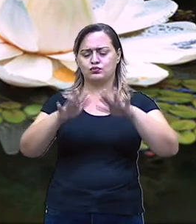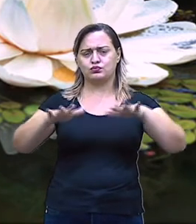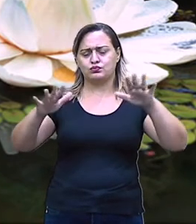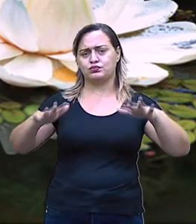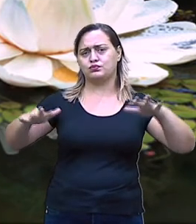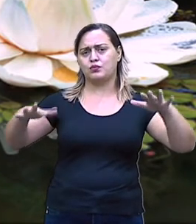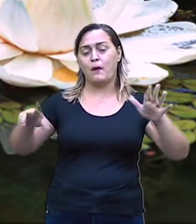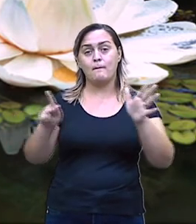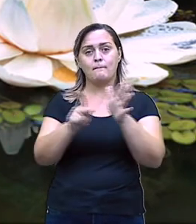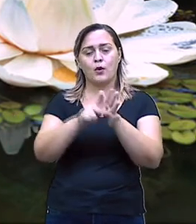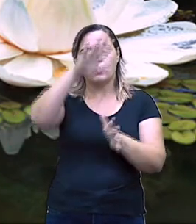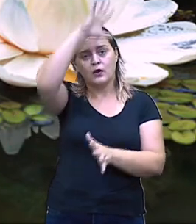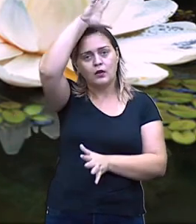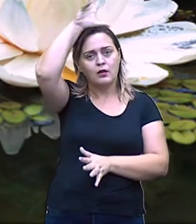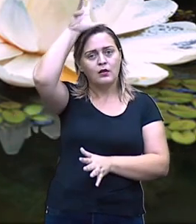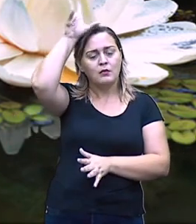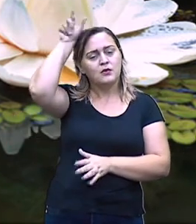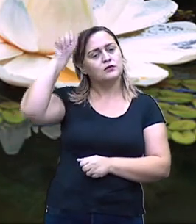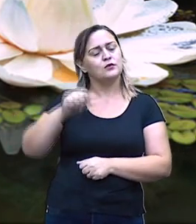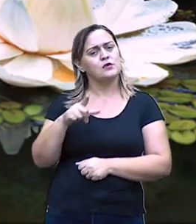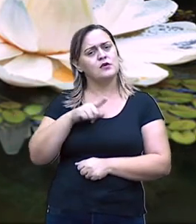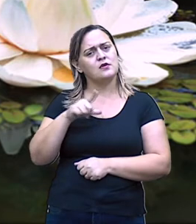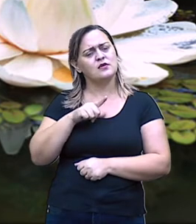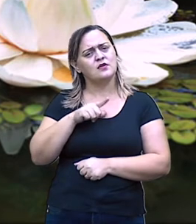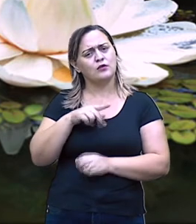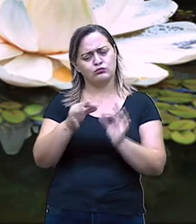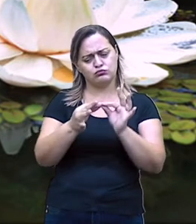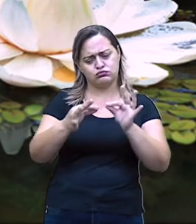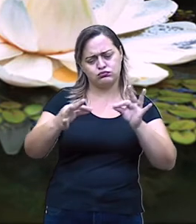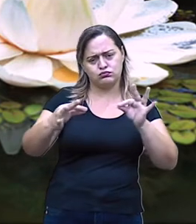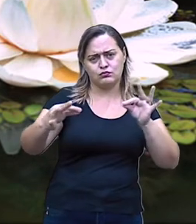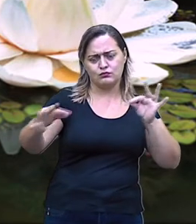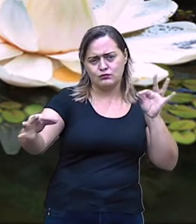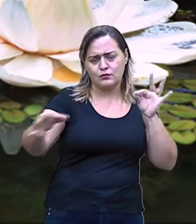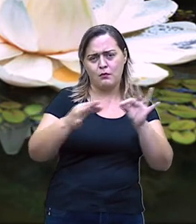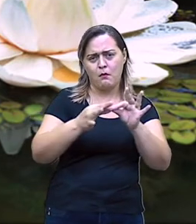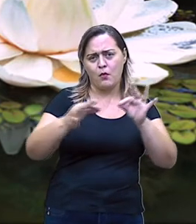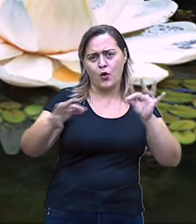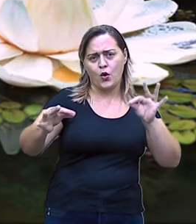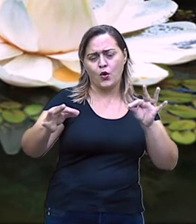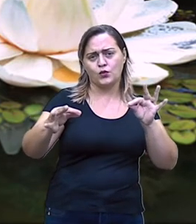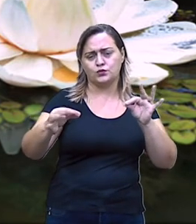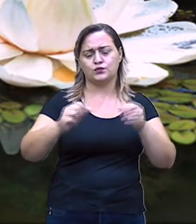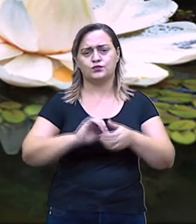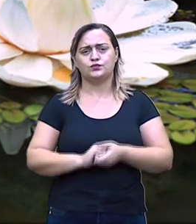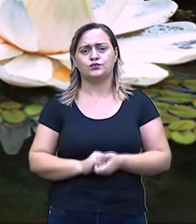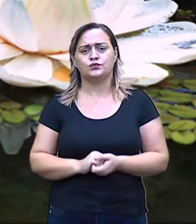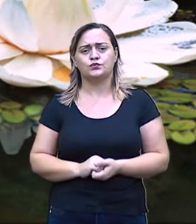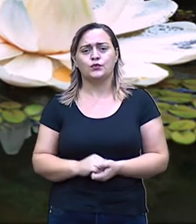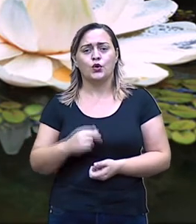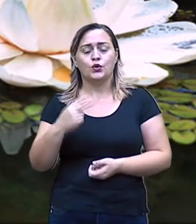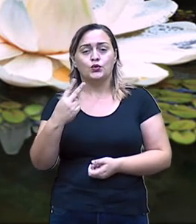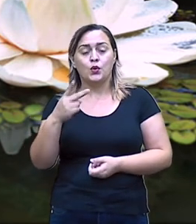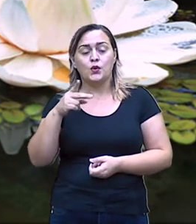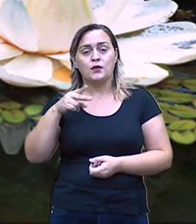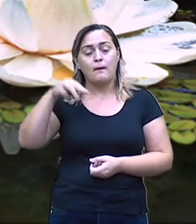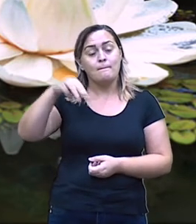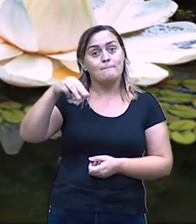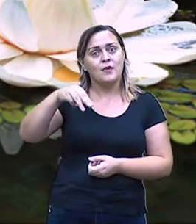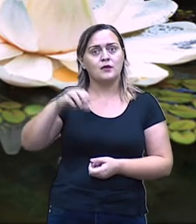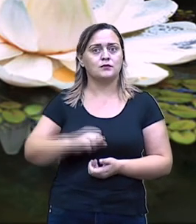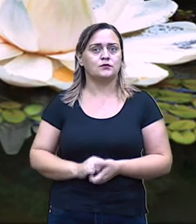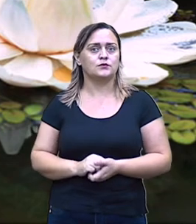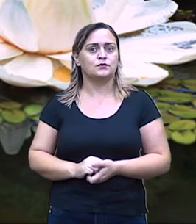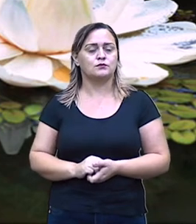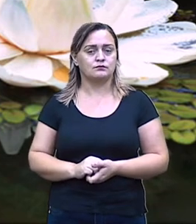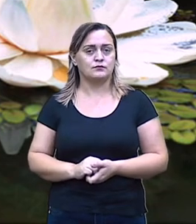Isso, a planta chega a medir 2 metros de diâmetro e suporta o peso de até 40 quilos.